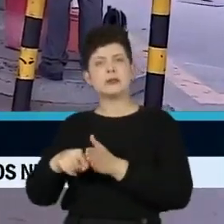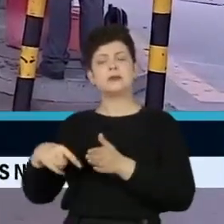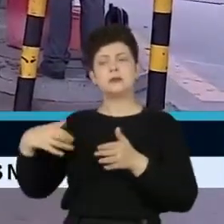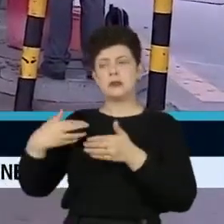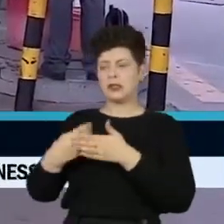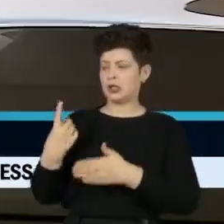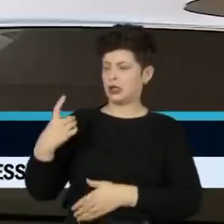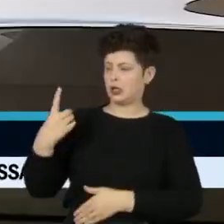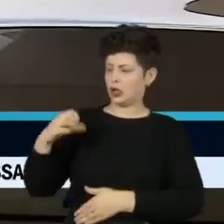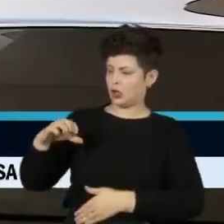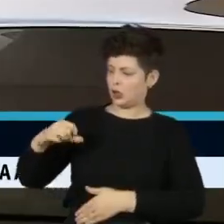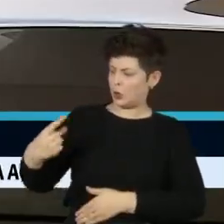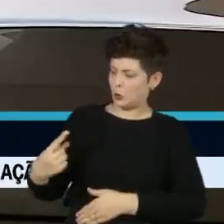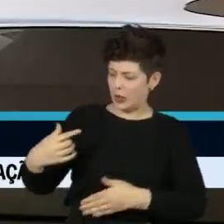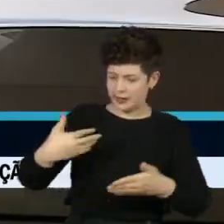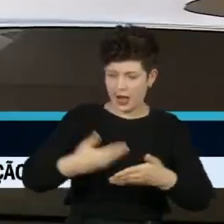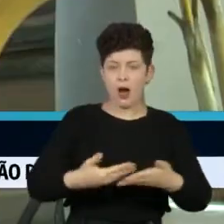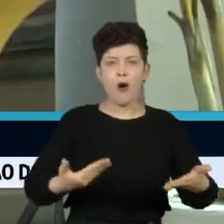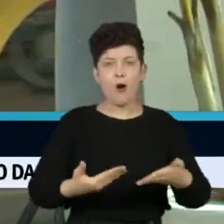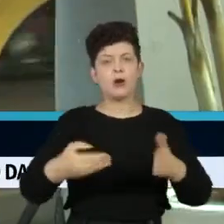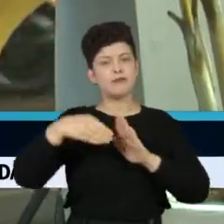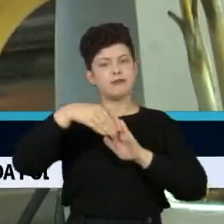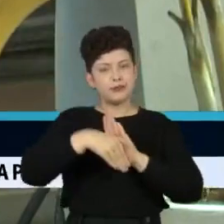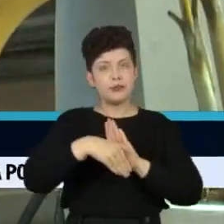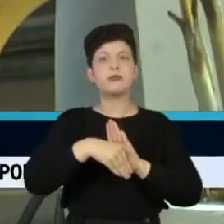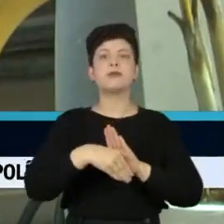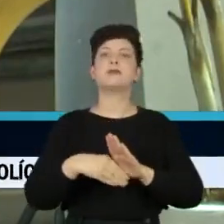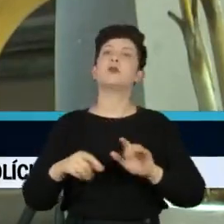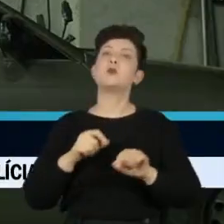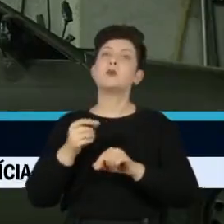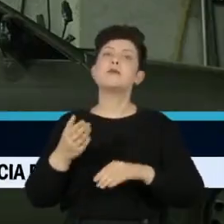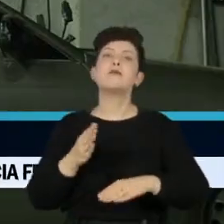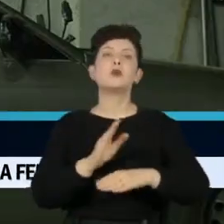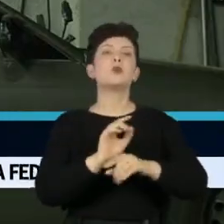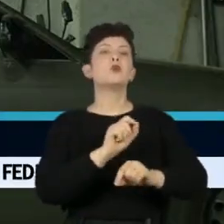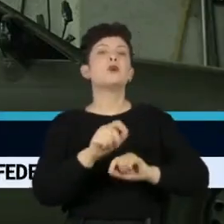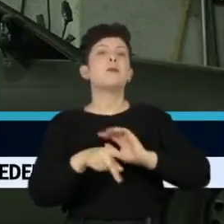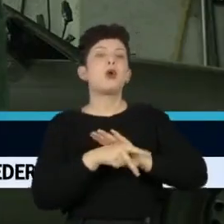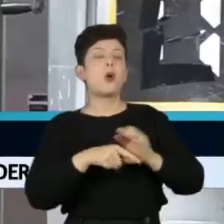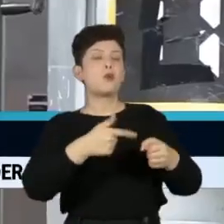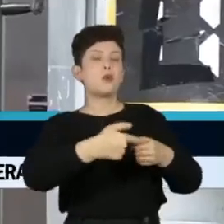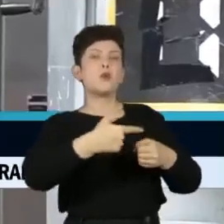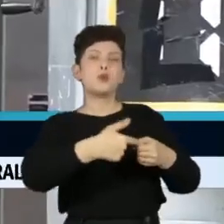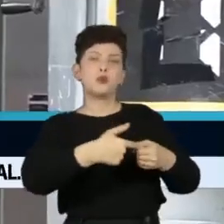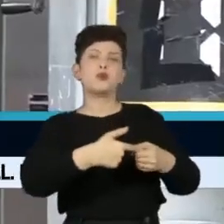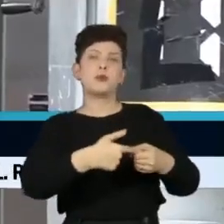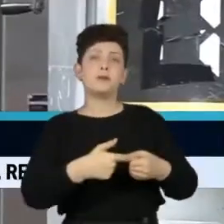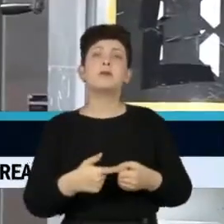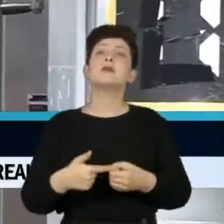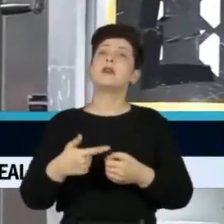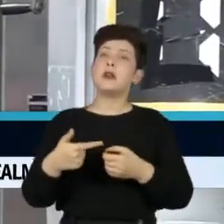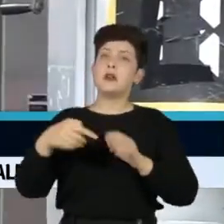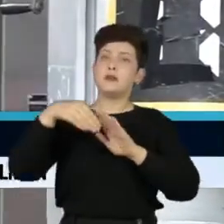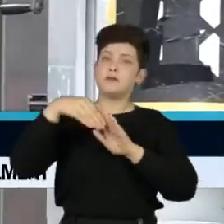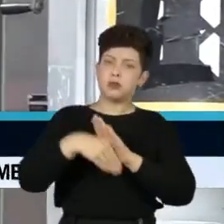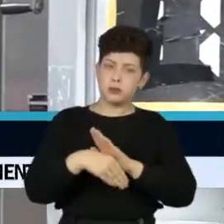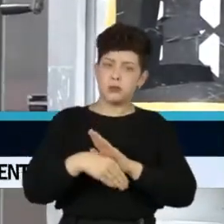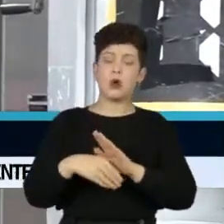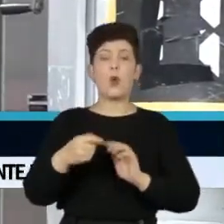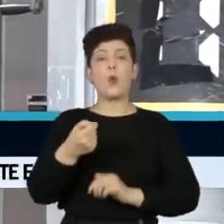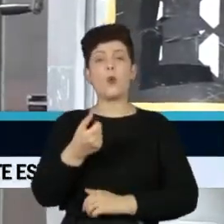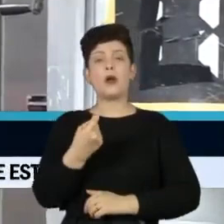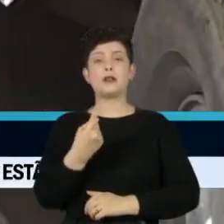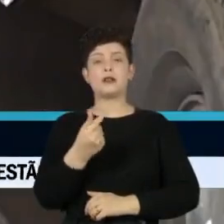1991, quando ele foi criado. A maior contribuição veio dos combustíveis. A gasolina desabou quase